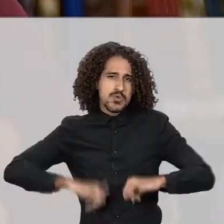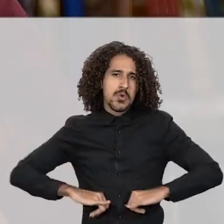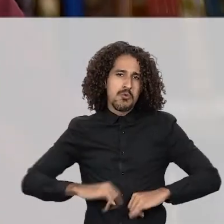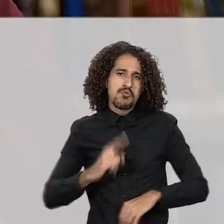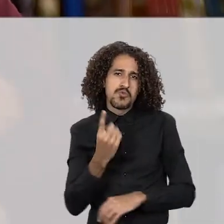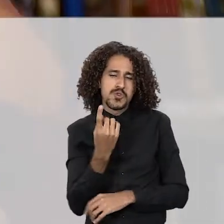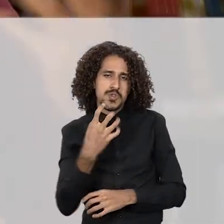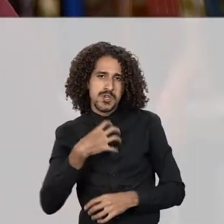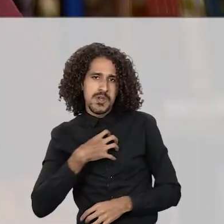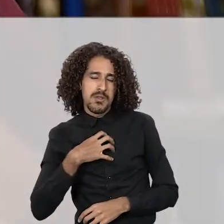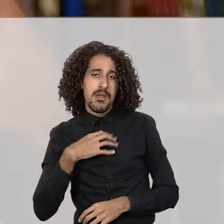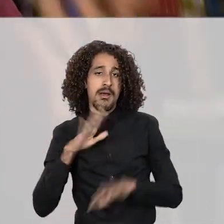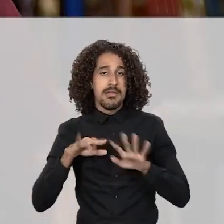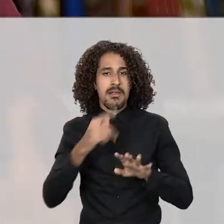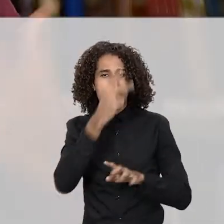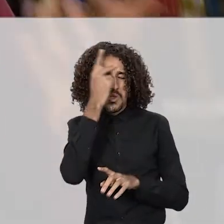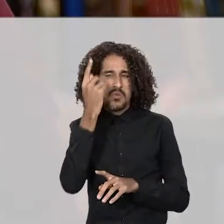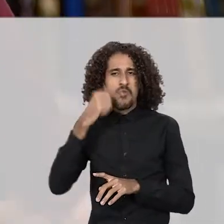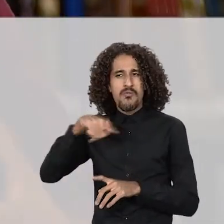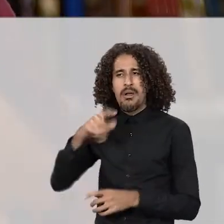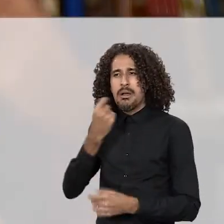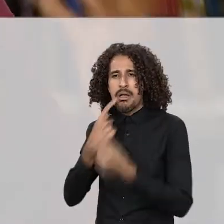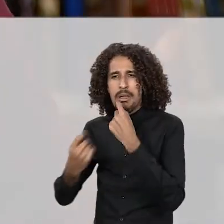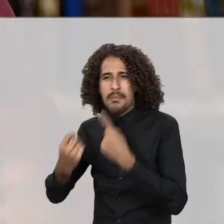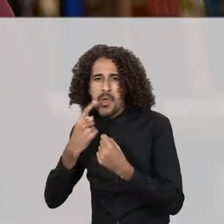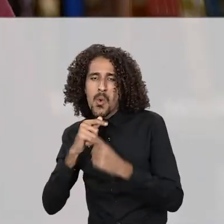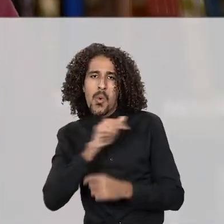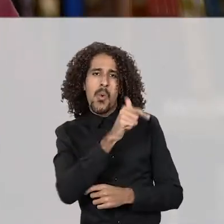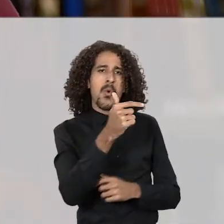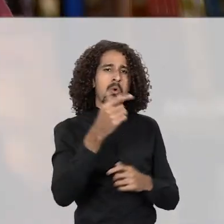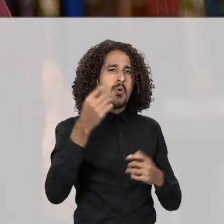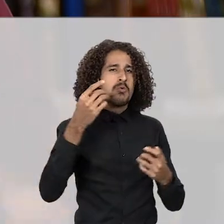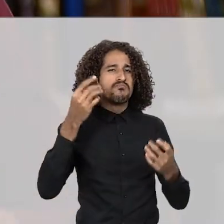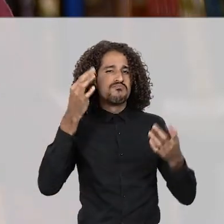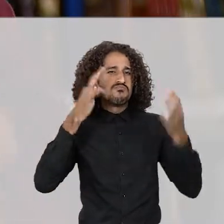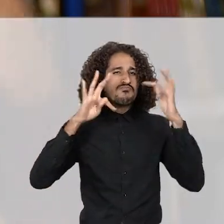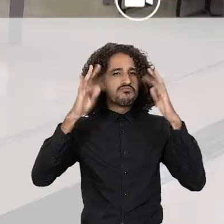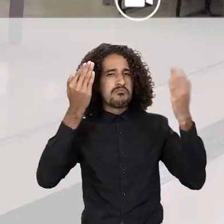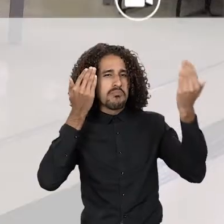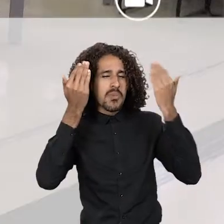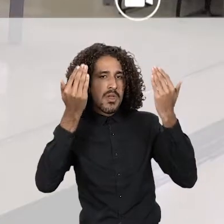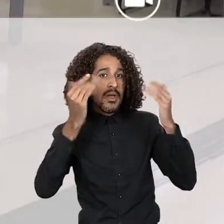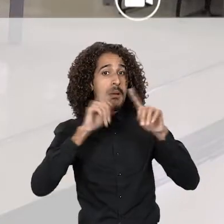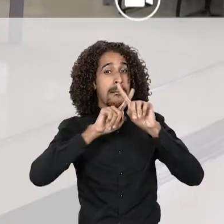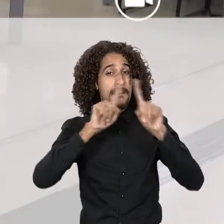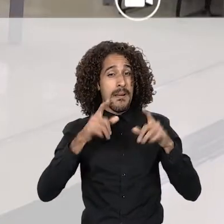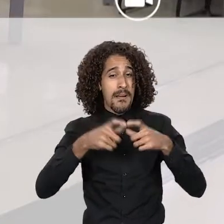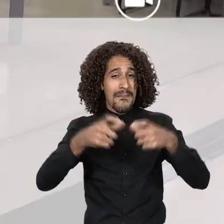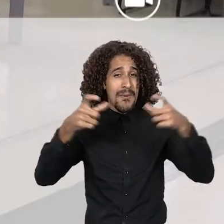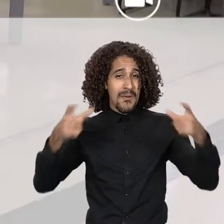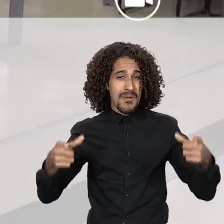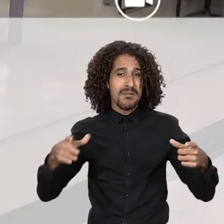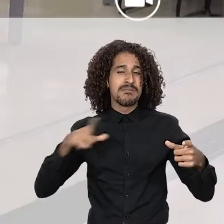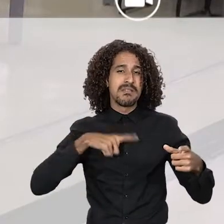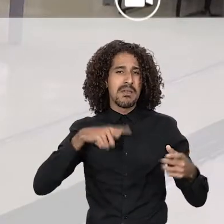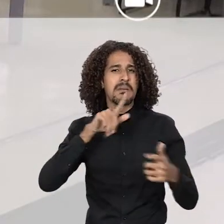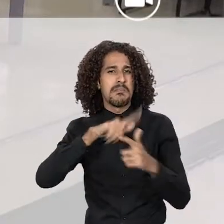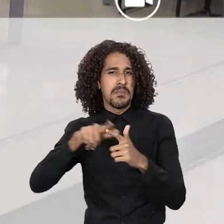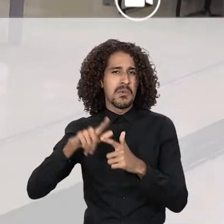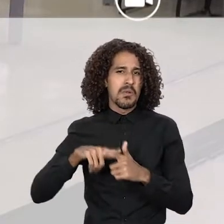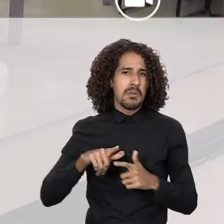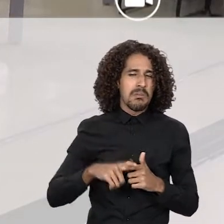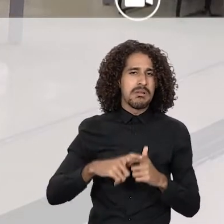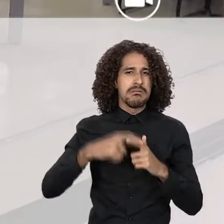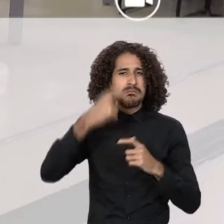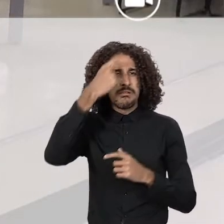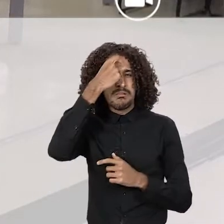Há aqueles que acabam buscando mais ajuda de medicamentos e outras terapias alternativas, mas a grande maioria desenvolve algum tipo de